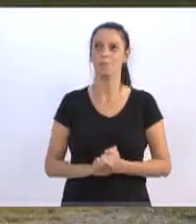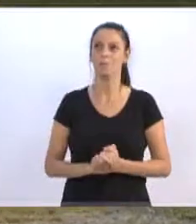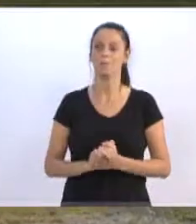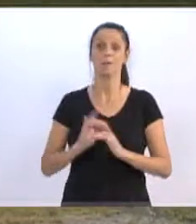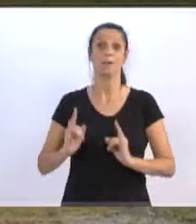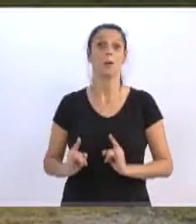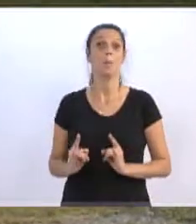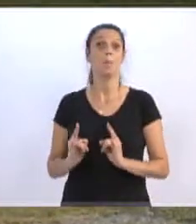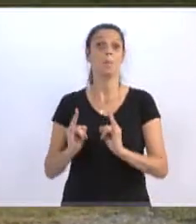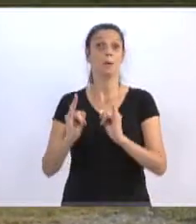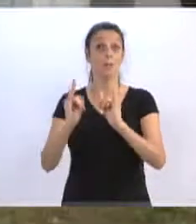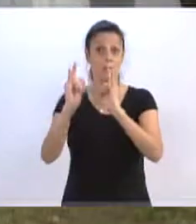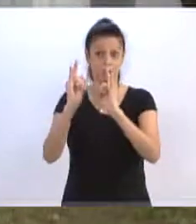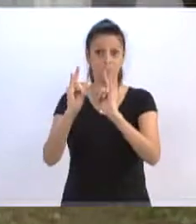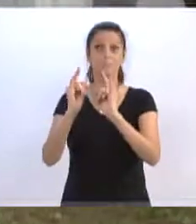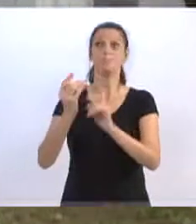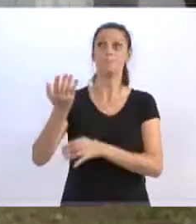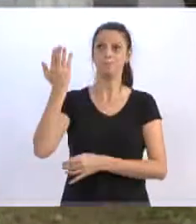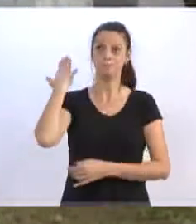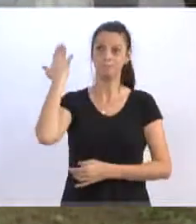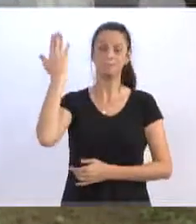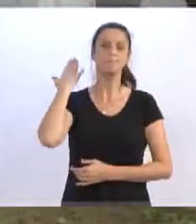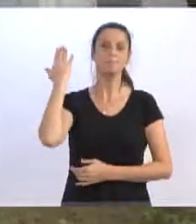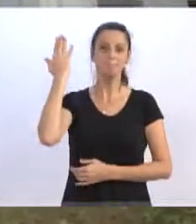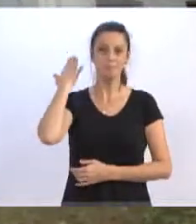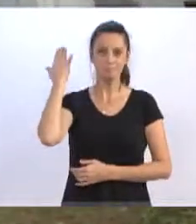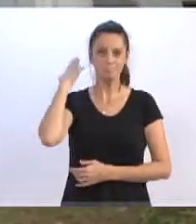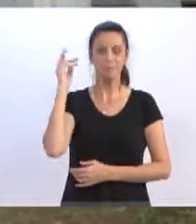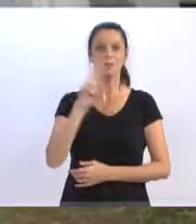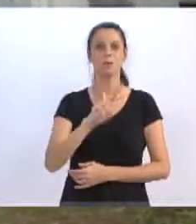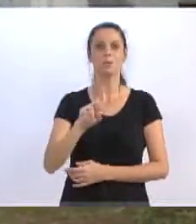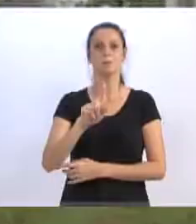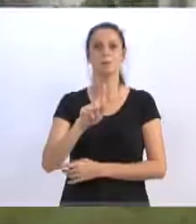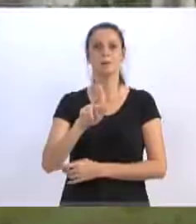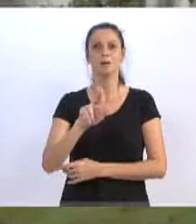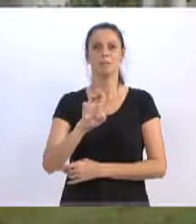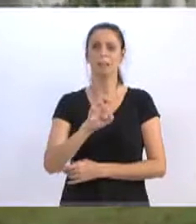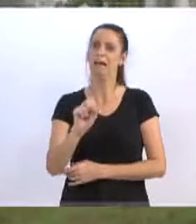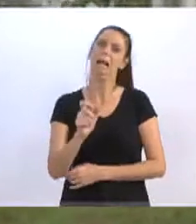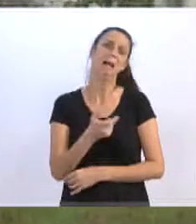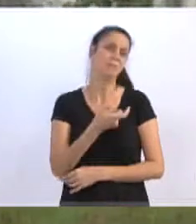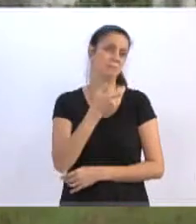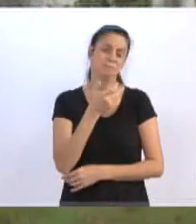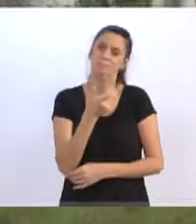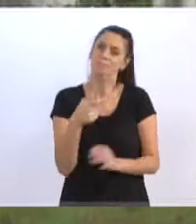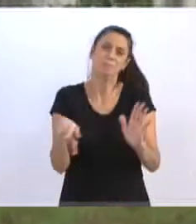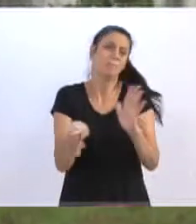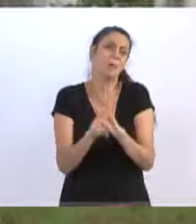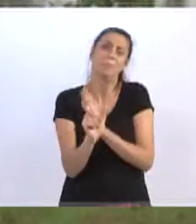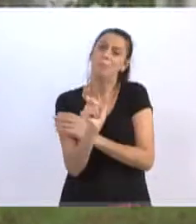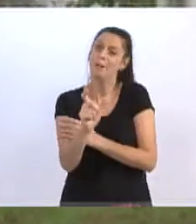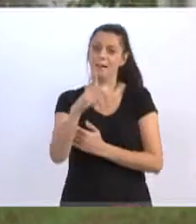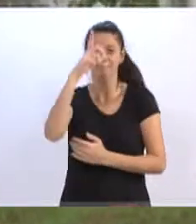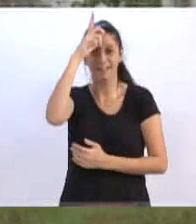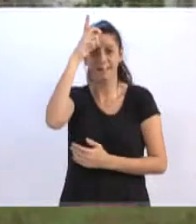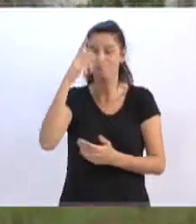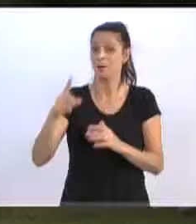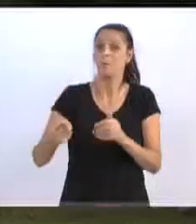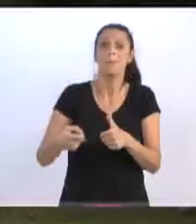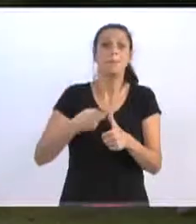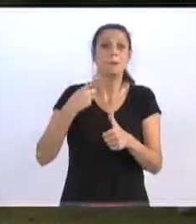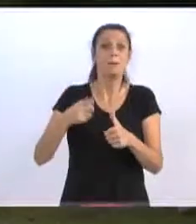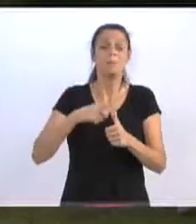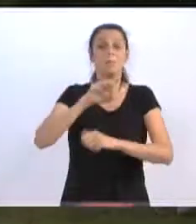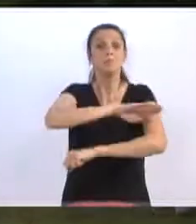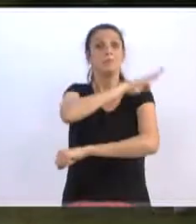prédio que, inicialmente, era conhecido como Gesellschaft Turnverein Blumenau. É o primeiro